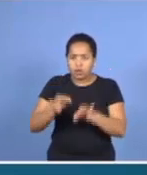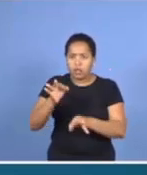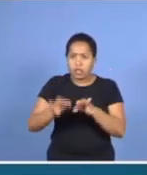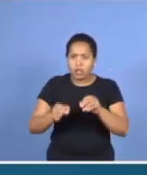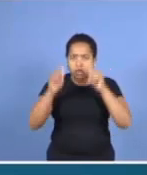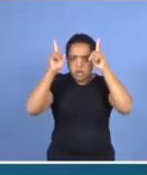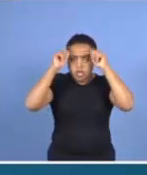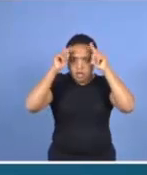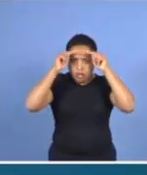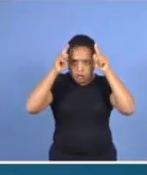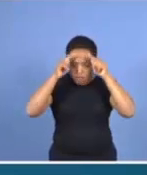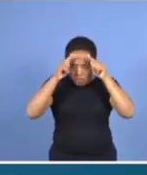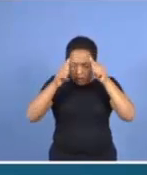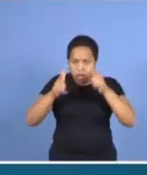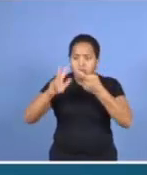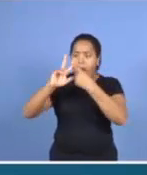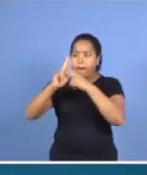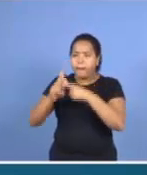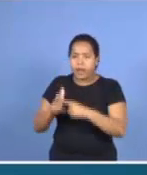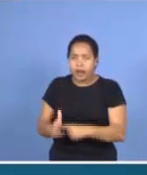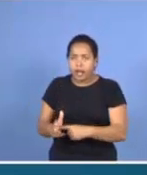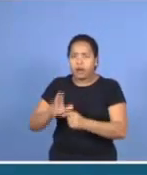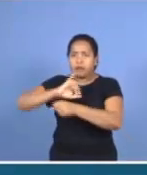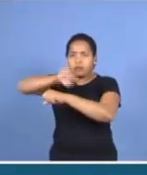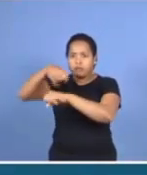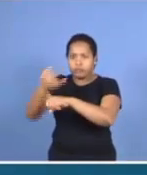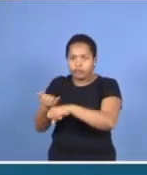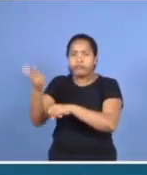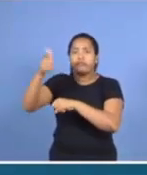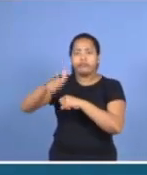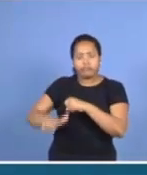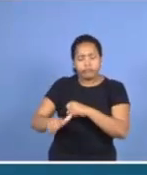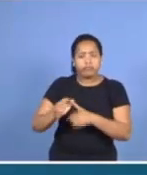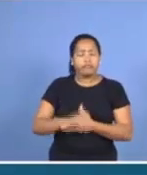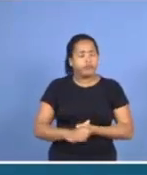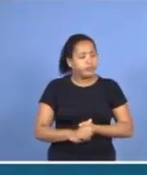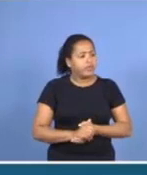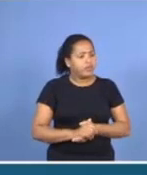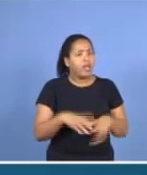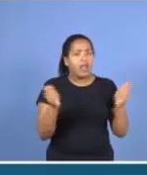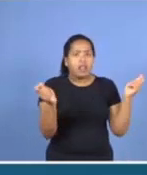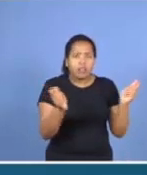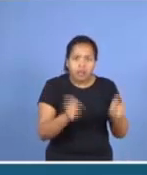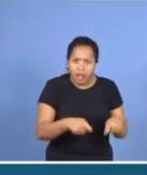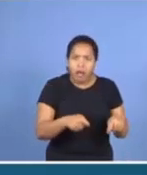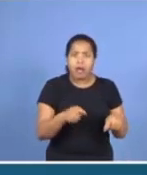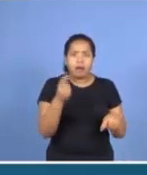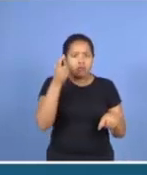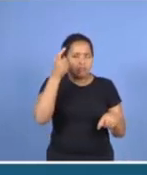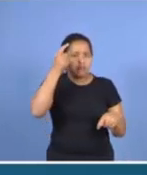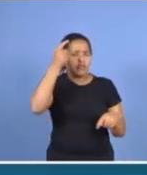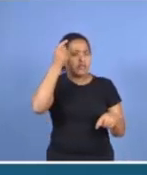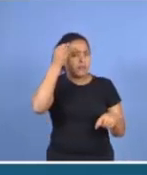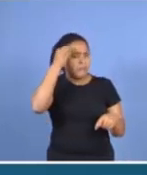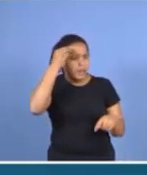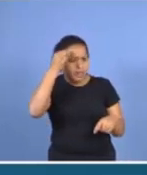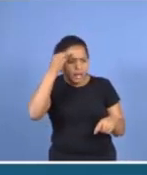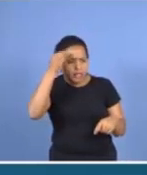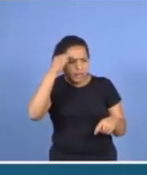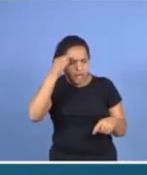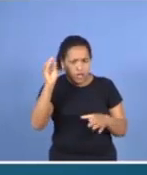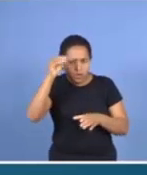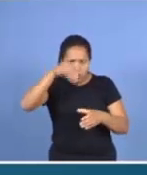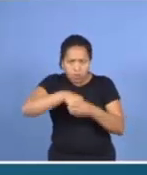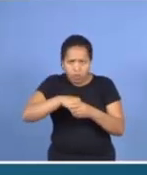Depois, esse tipo de mentalidade pode existir no nosso meio, ou seja, no meio da obra do